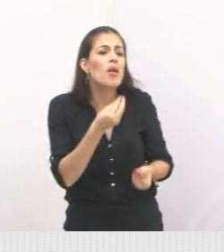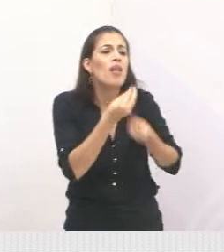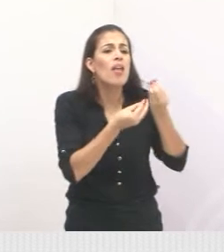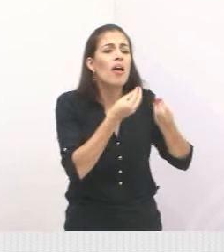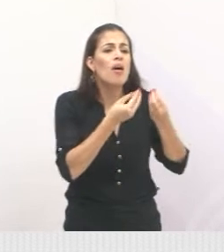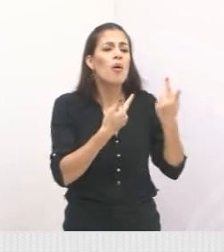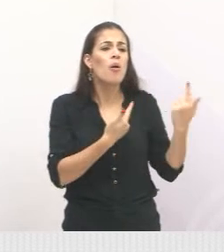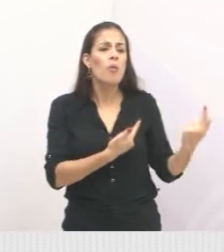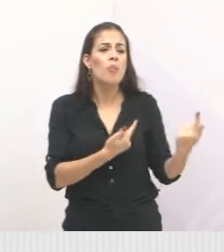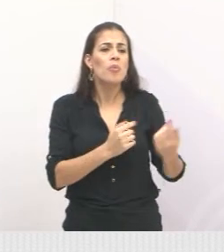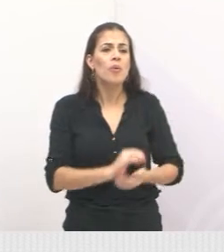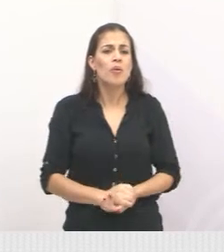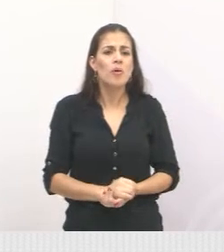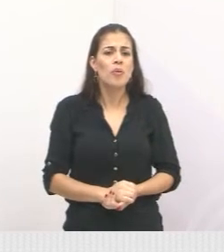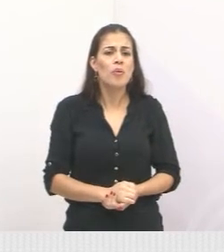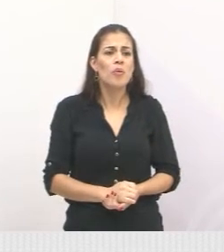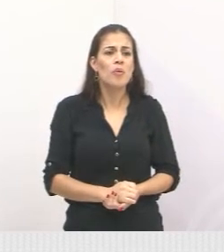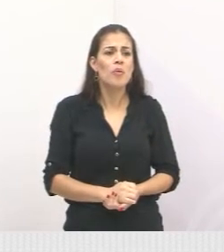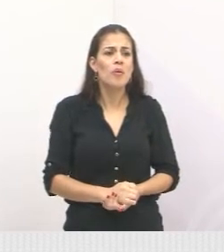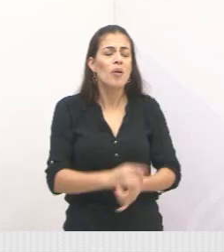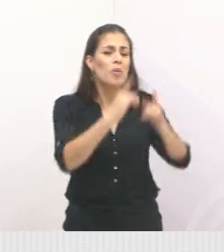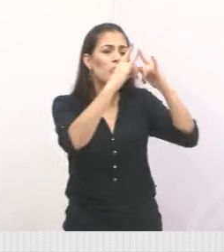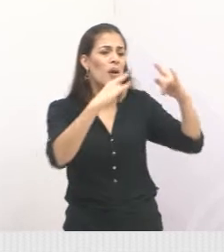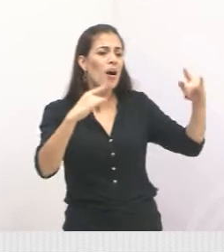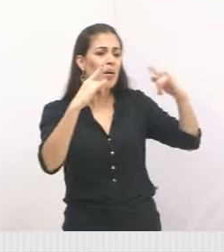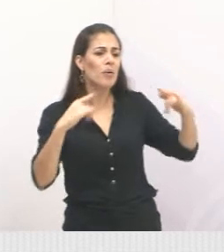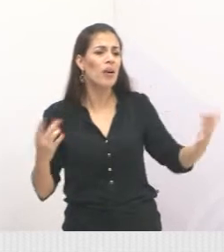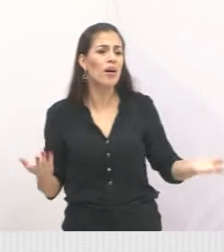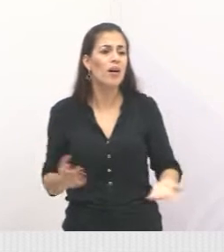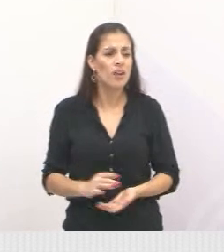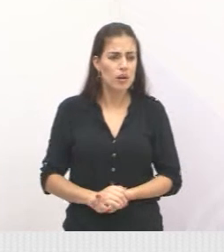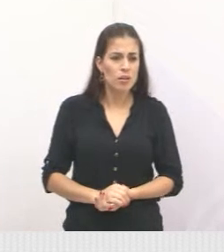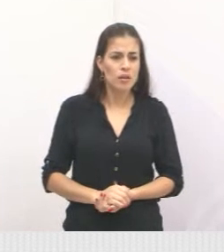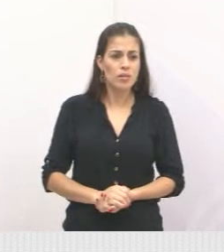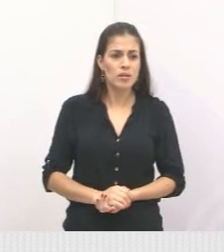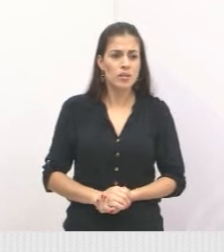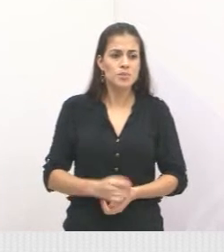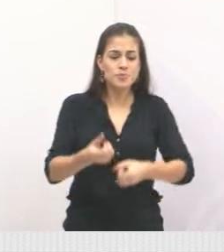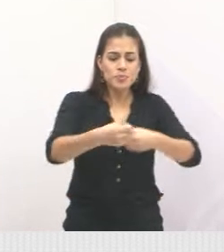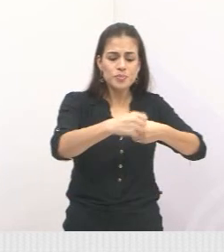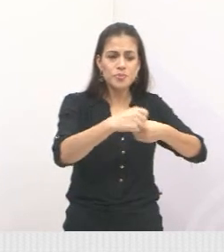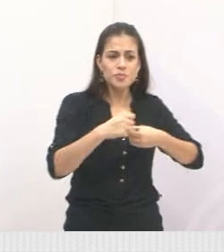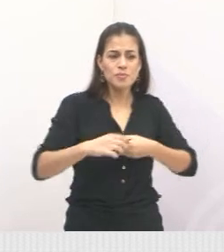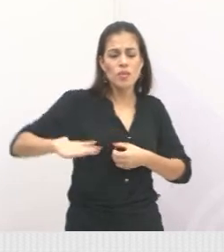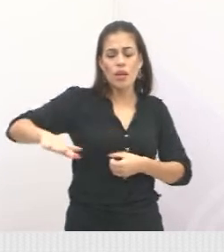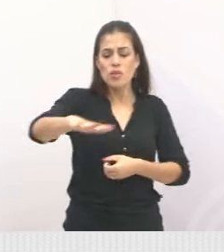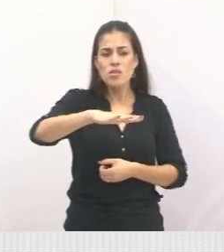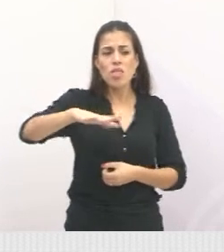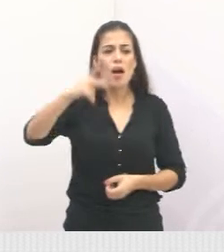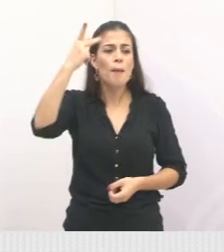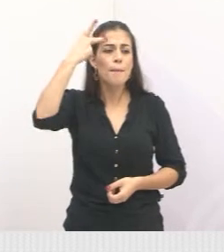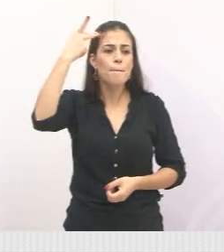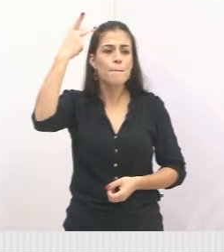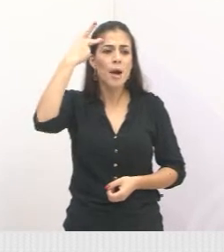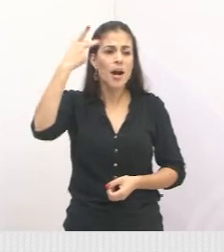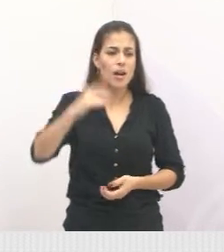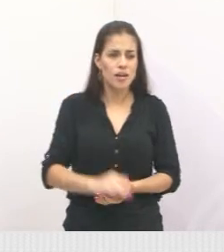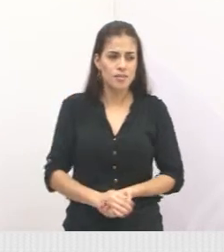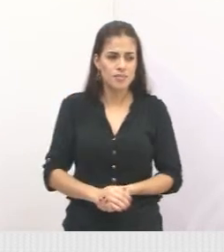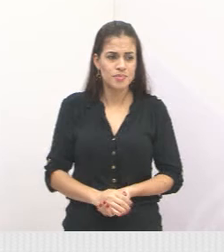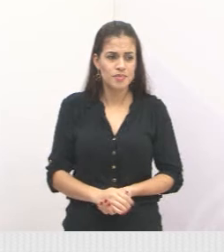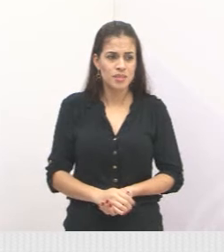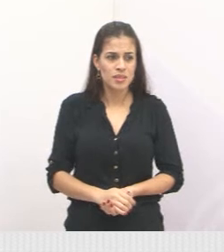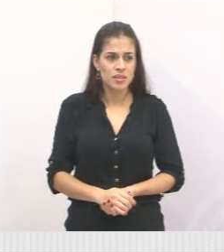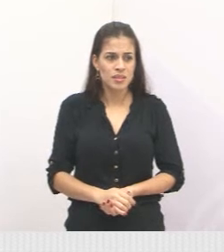a situação deste local em São Paulo, da Cracolândia. Gente, a situação está grave,